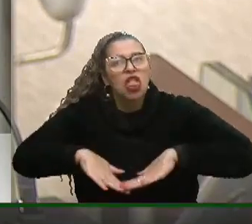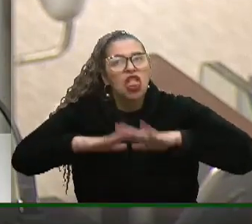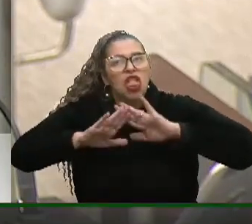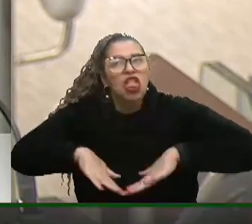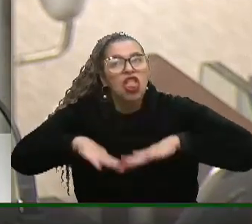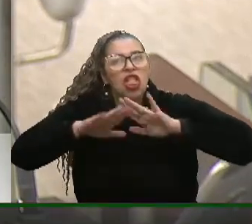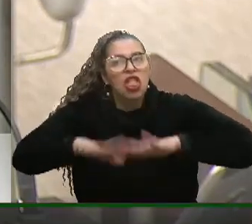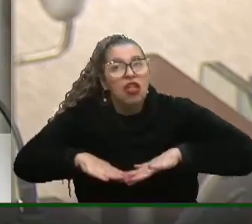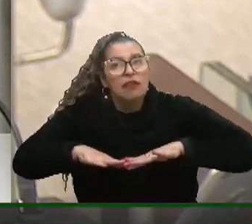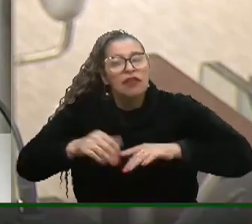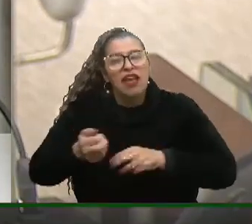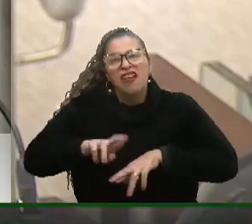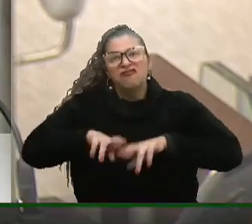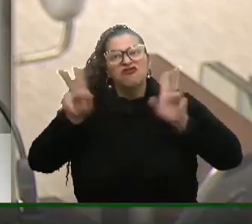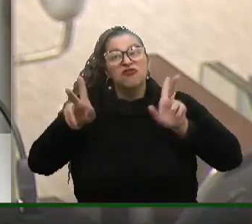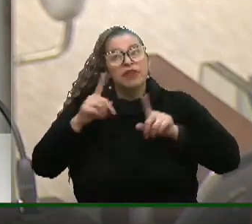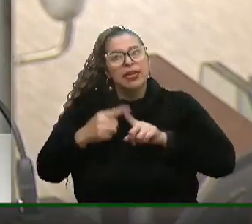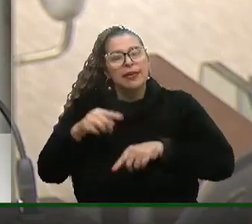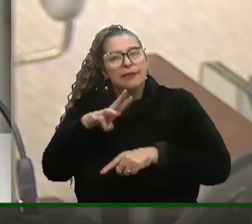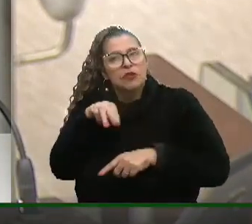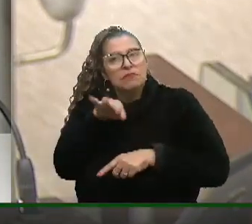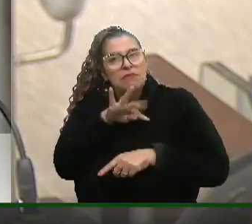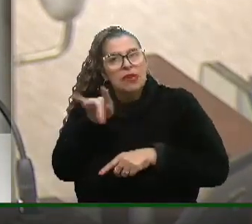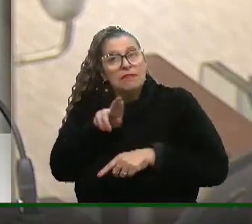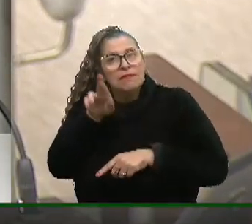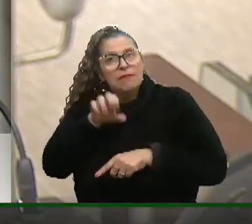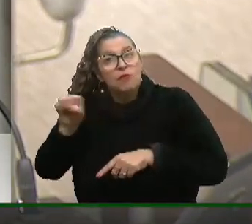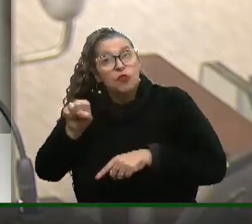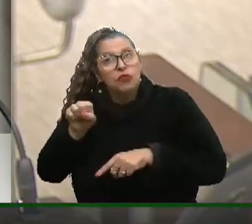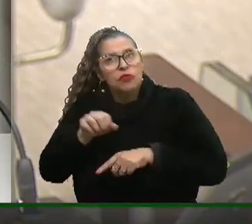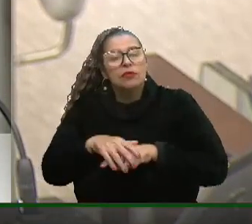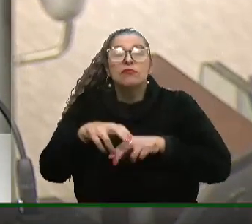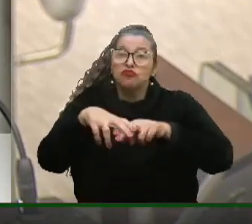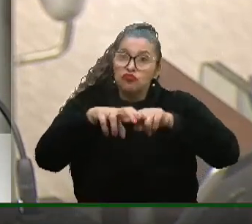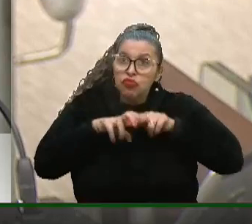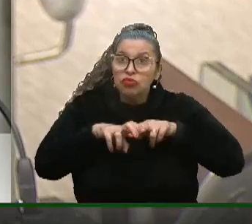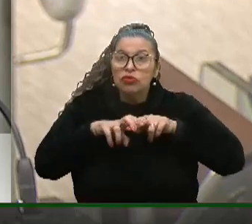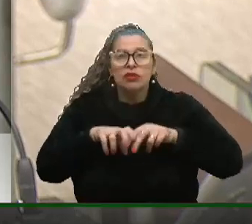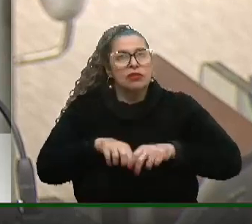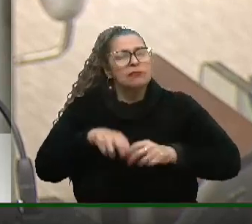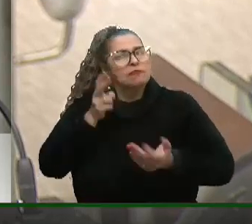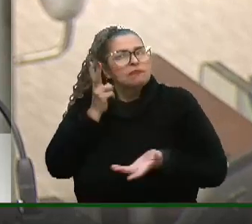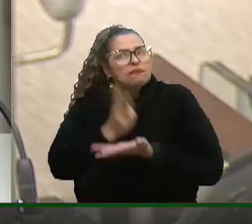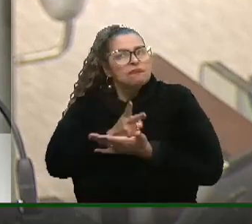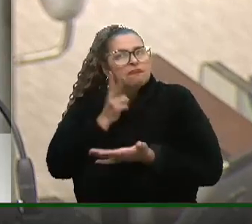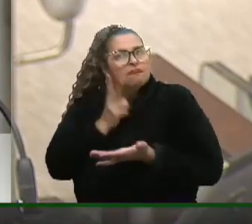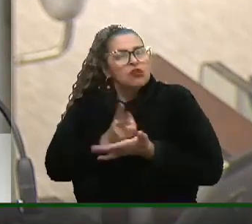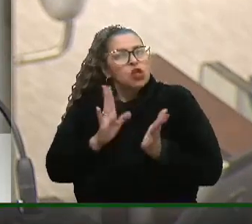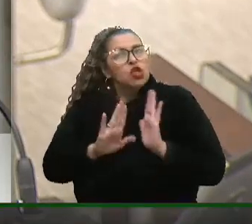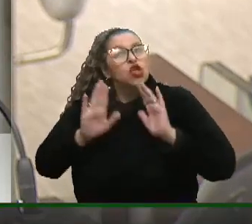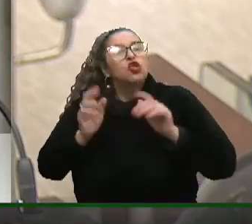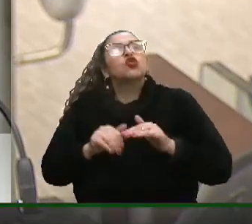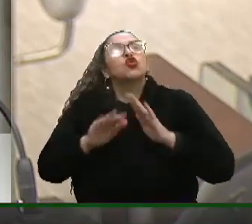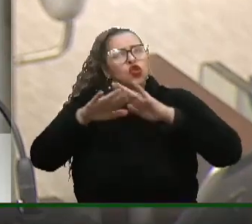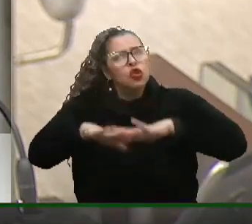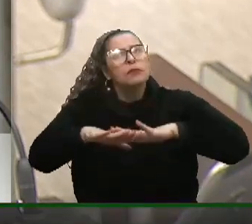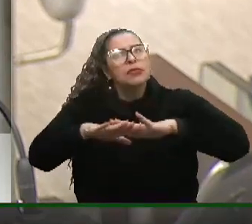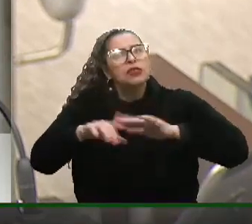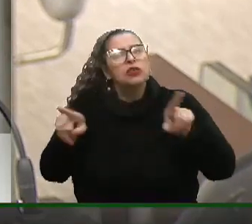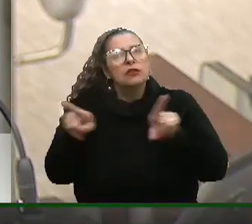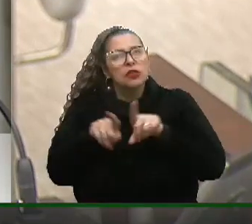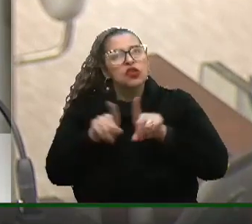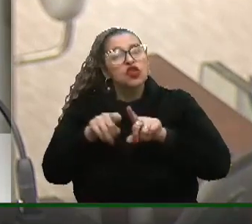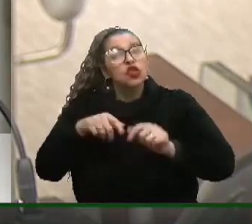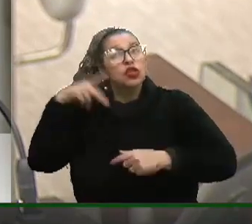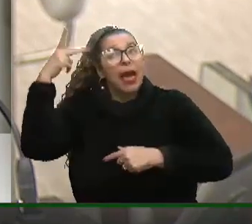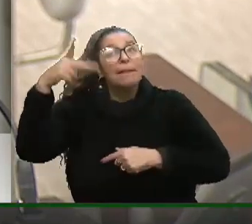leniência é diferente, deputado Matheus. Portanto, seguirei submetido exclusivamente